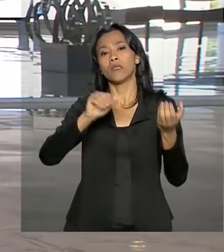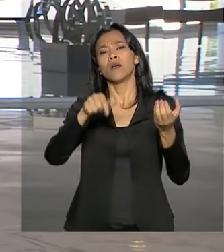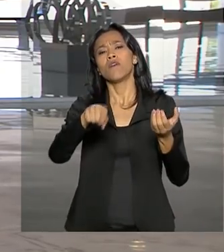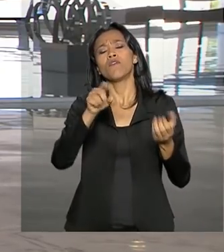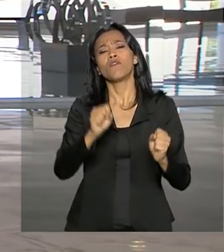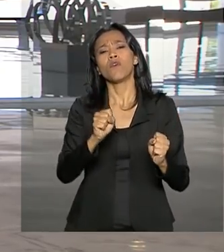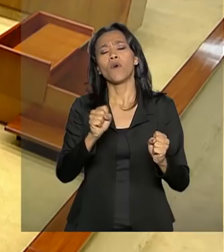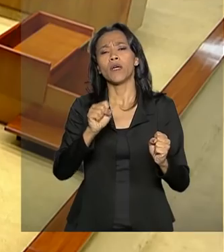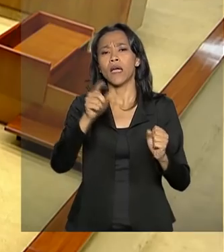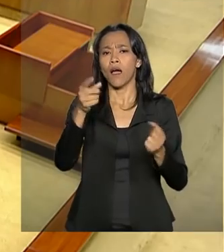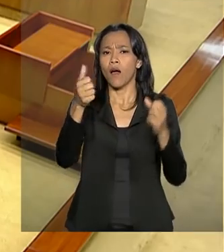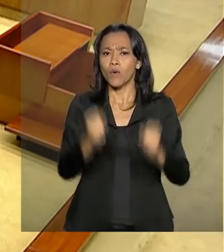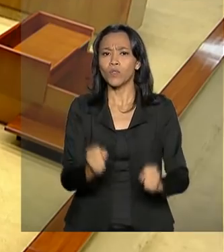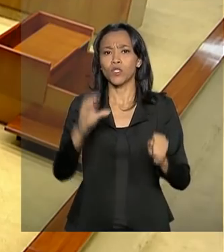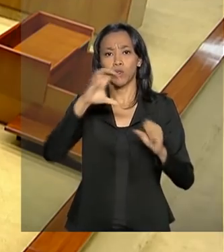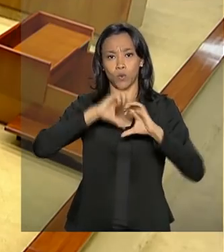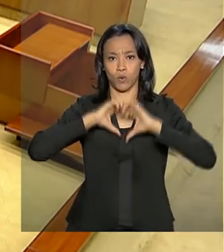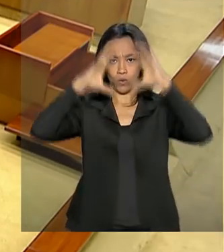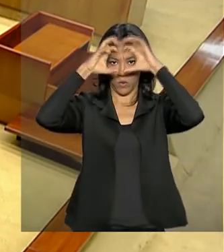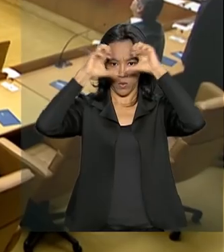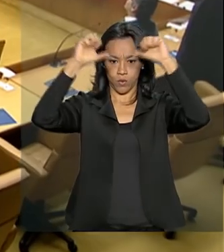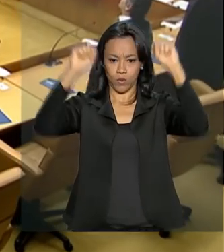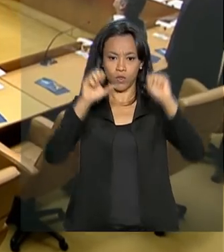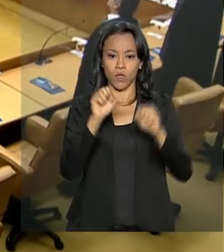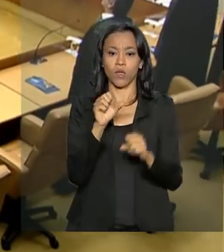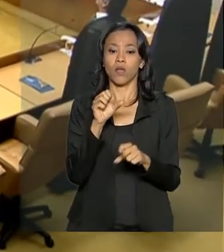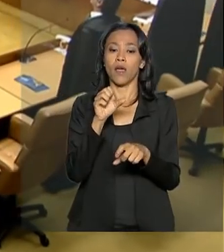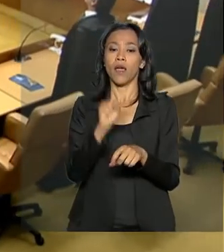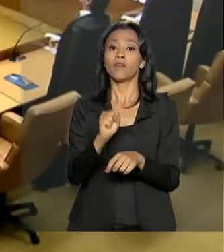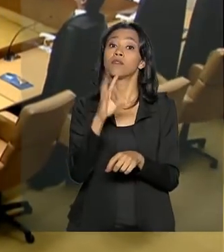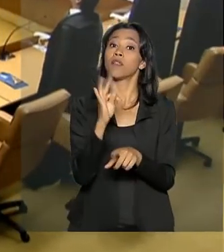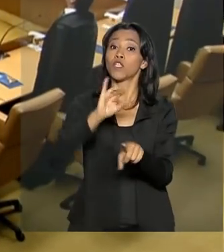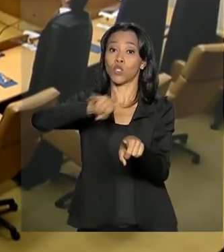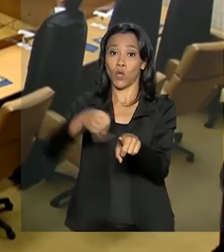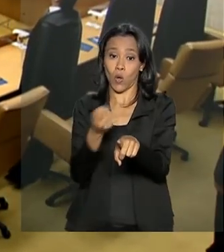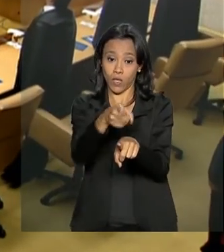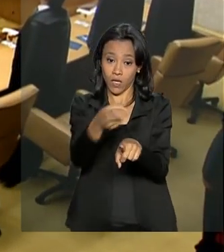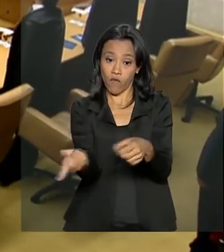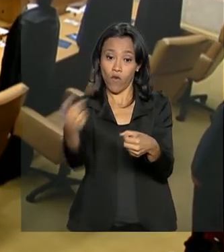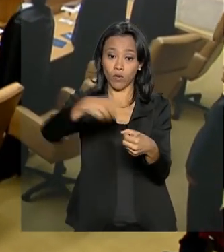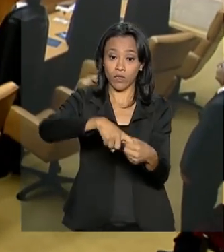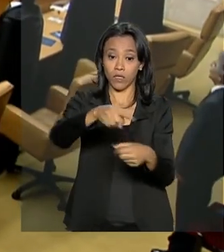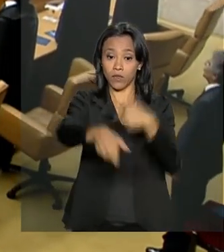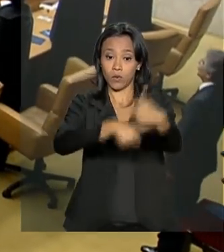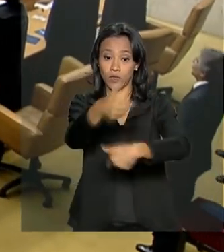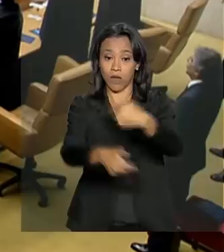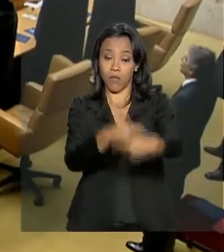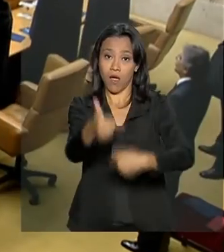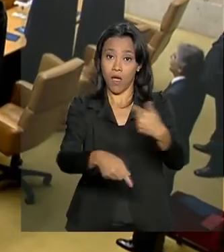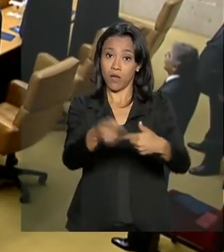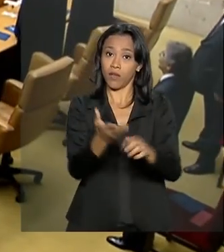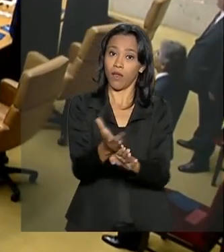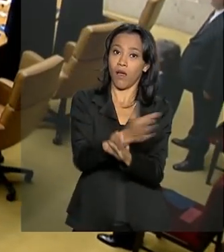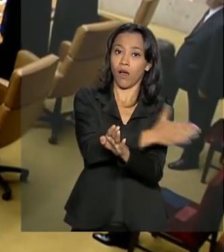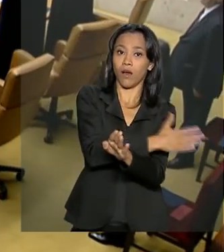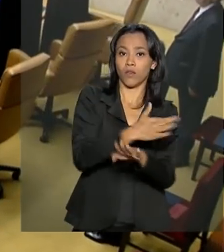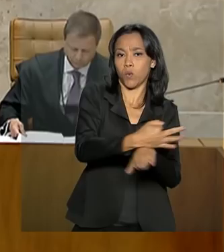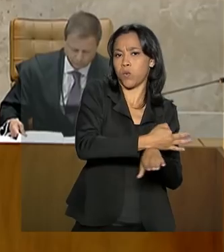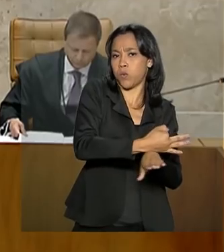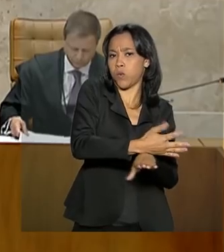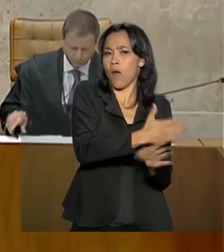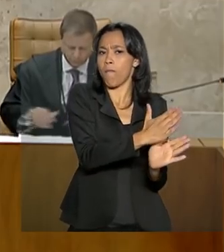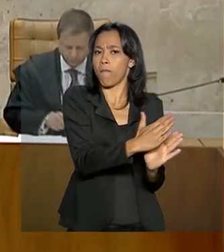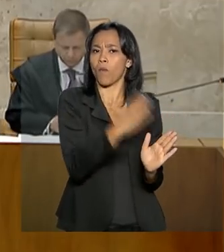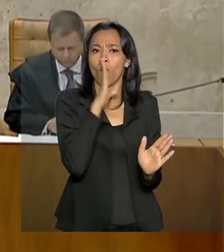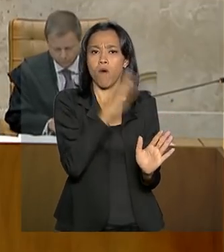Supremo Tribunal Federal E marca a volta das atividades jurisdicionais após o recesso Período em que